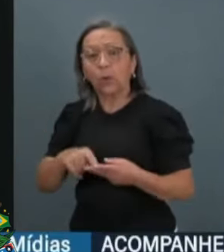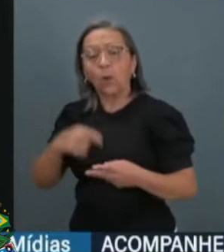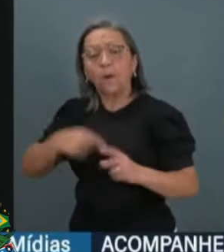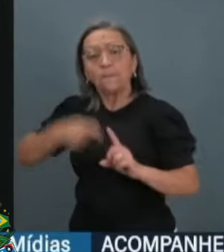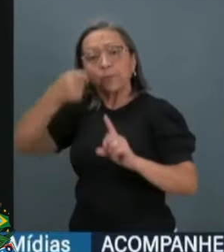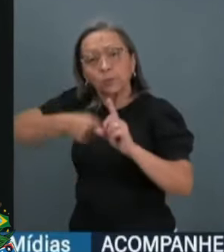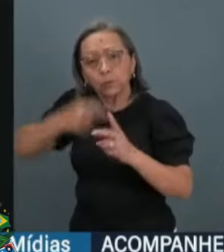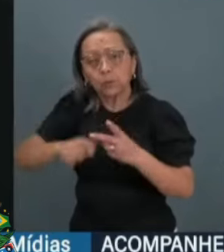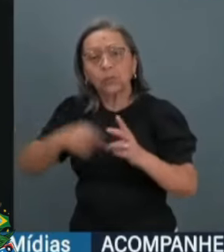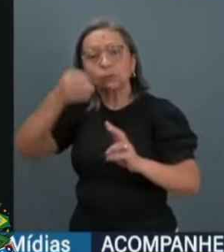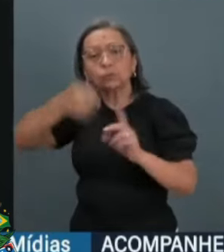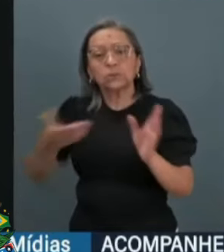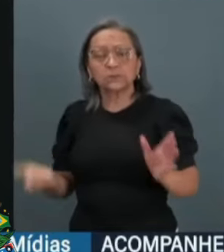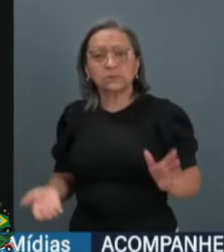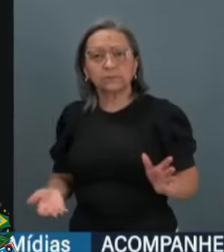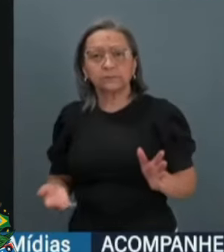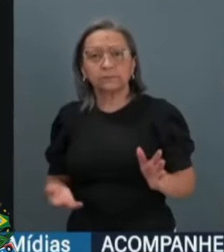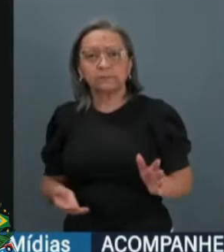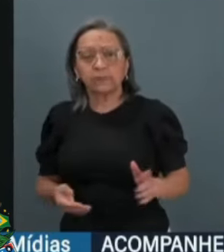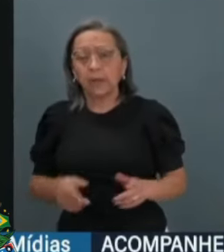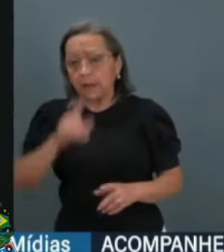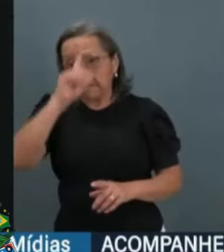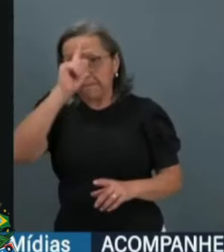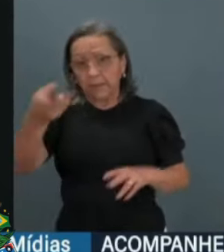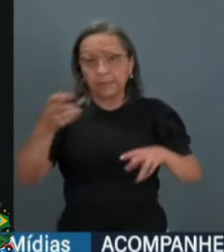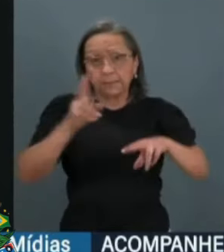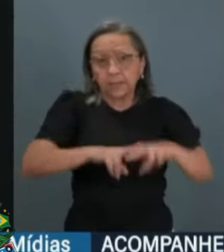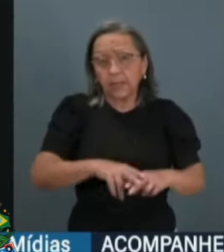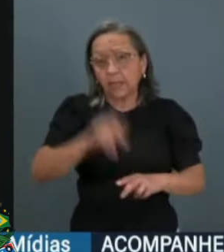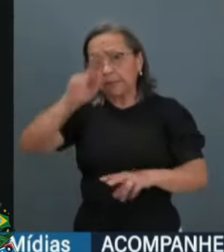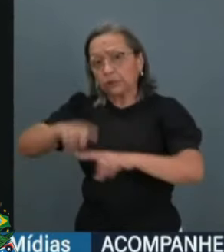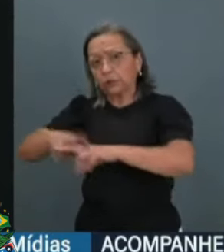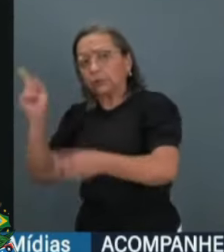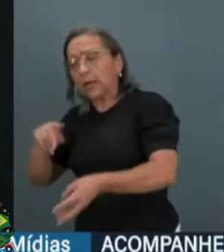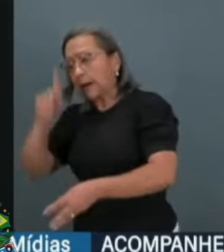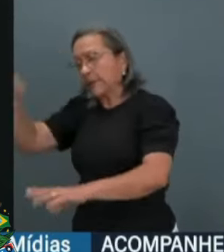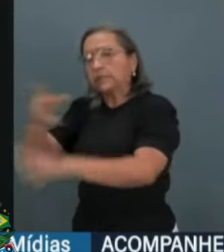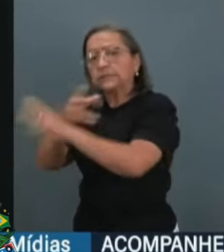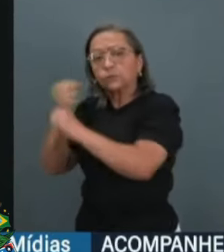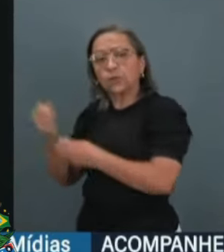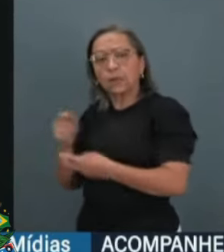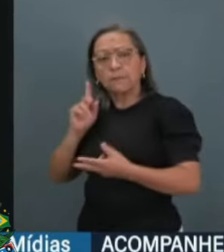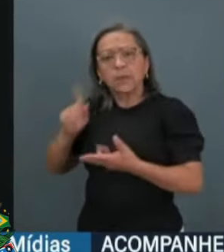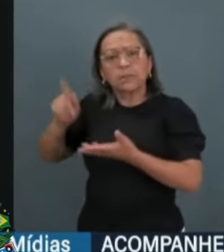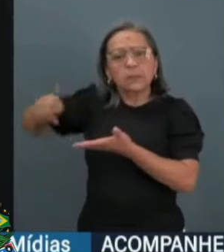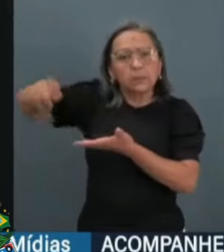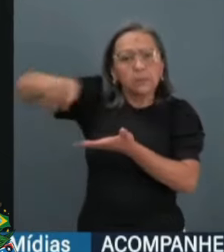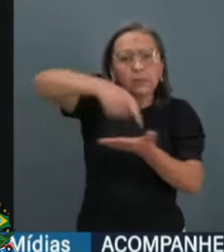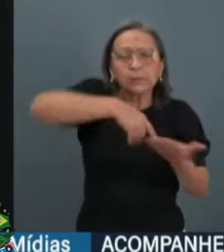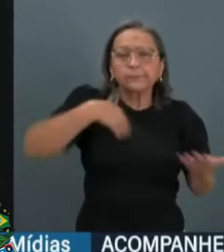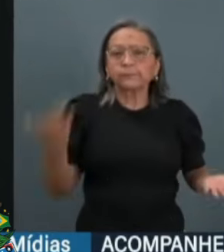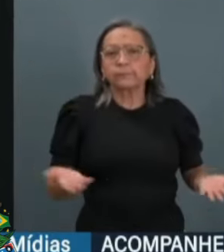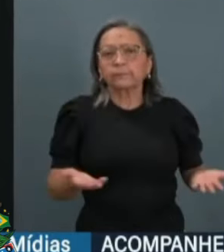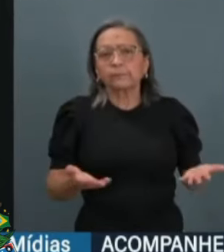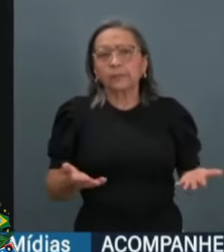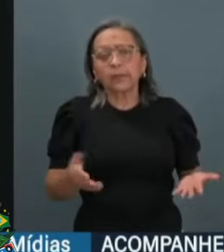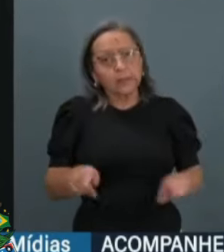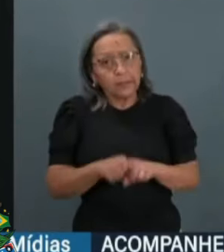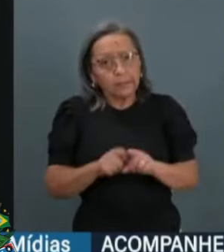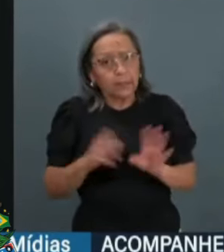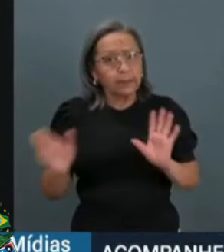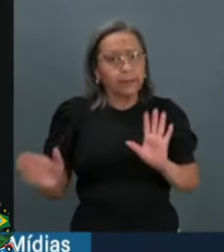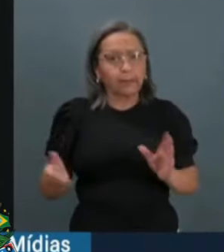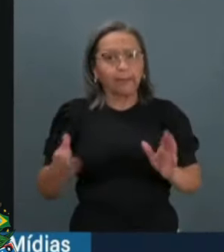juiz. Manda prender, manda soltar, manda censurar. E atua também como